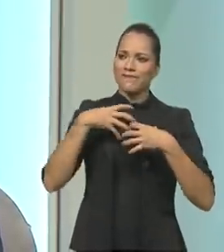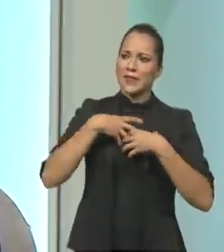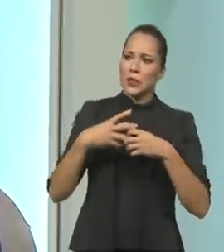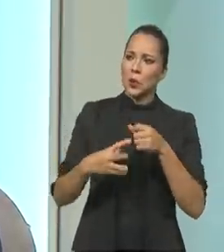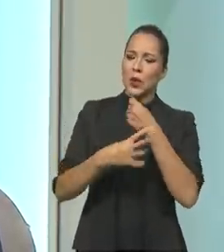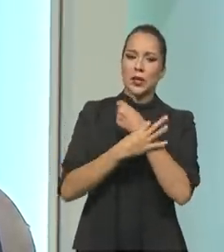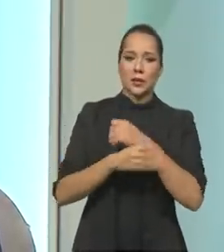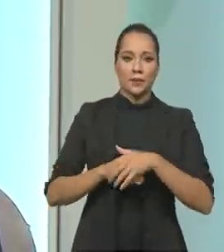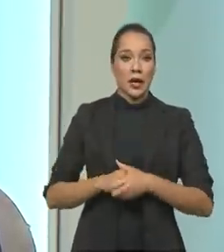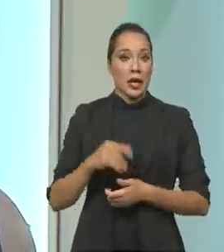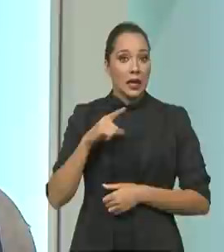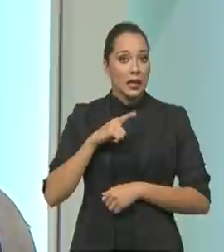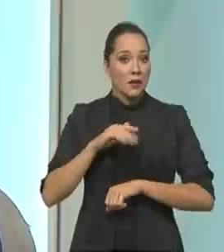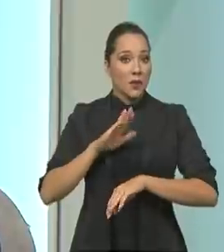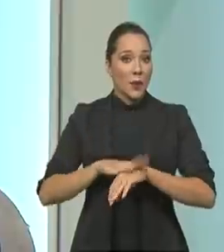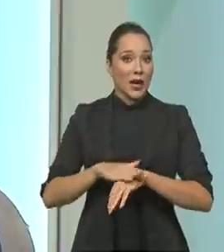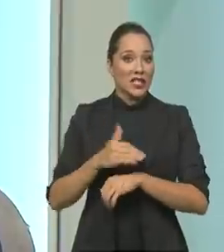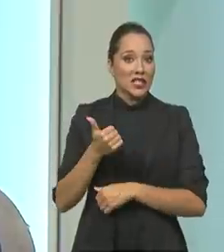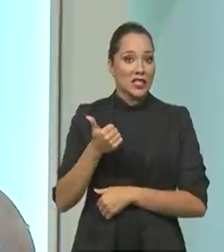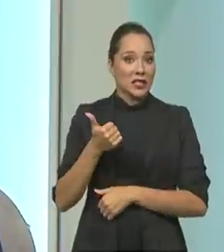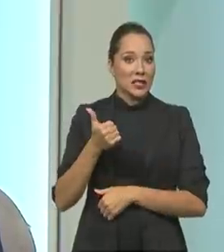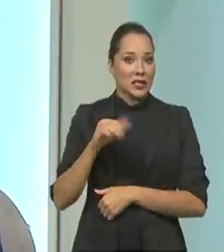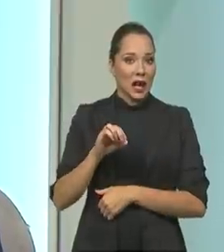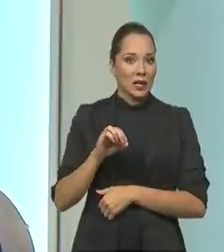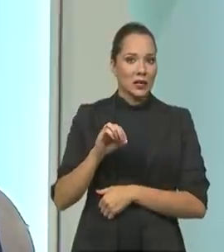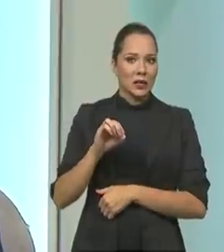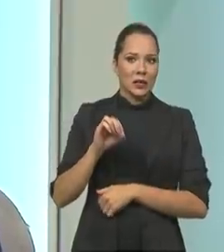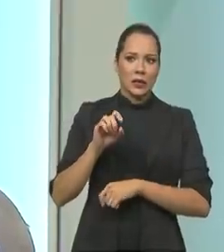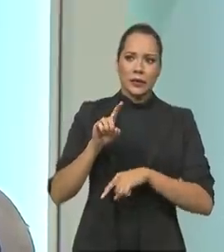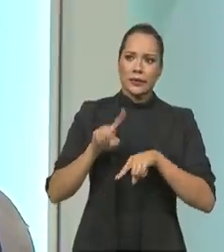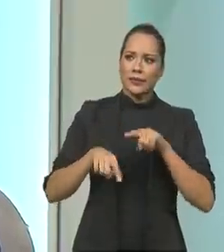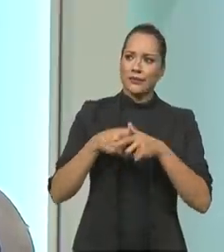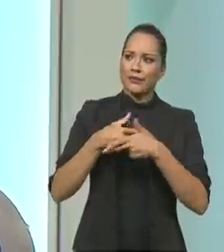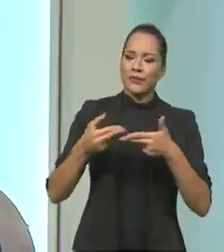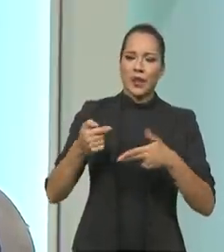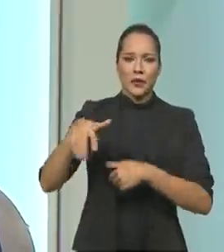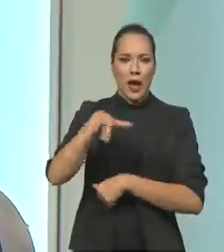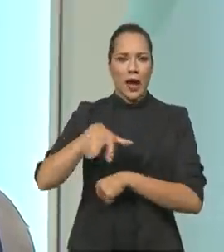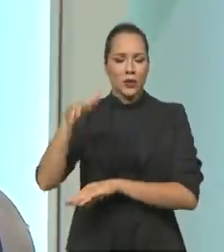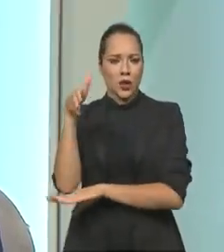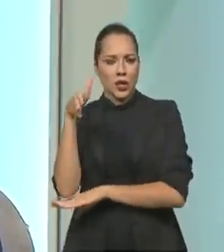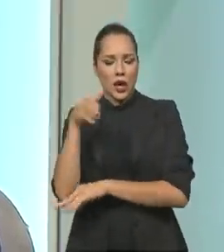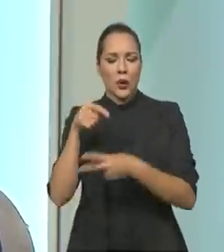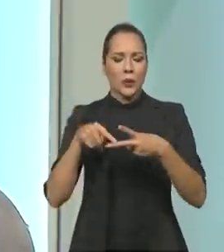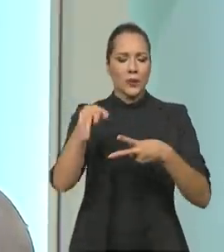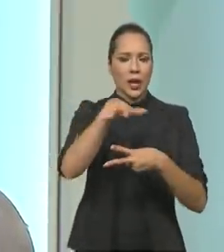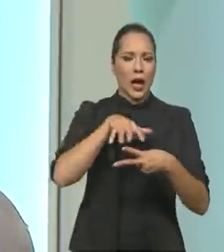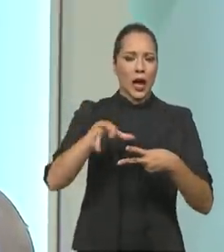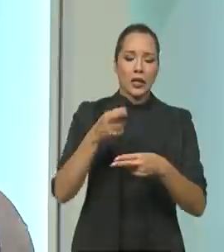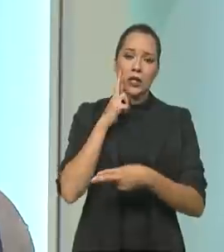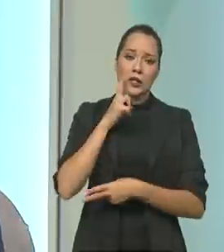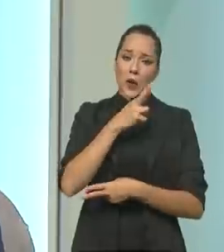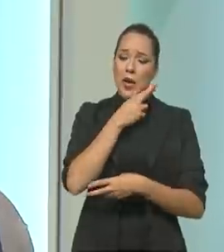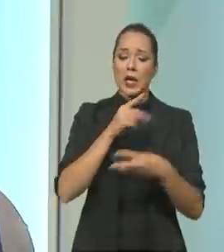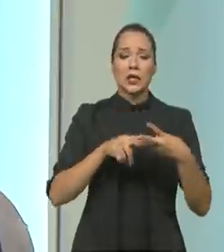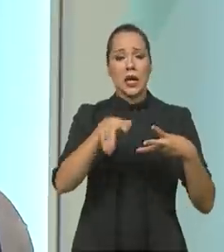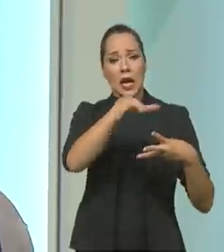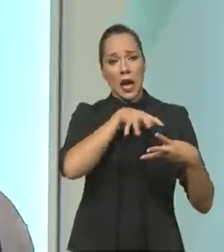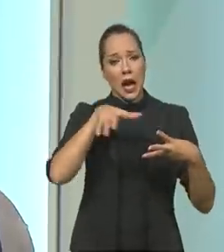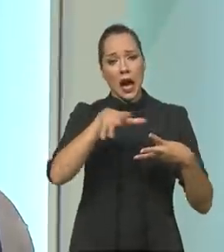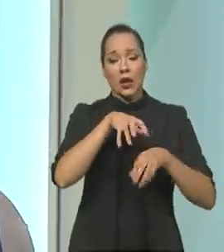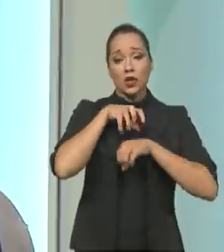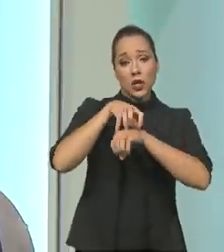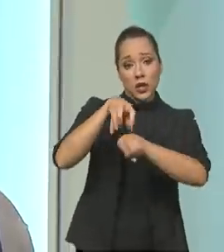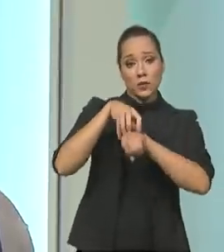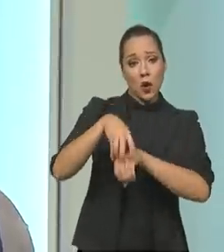E envolveu mais de 10 equipamentos, por exemplo. Envolveu o setor hoteleiro, envolveu o setor de restaurante, envolveu o setor de